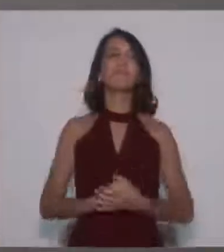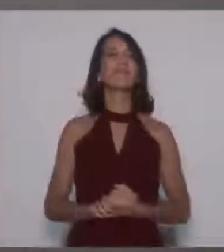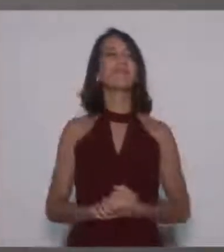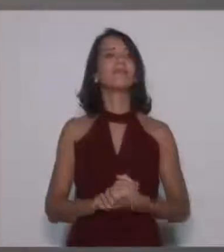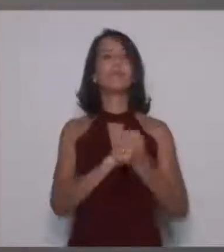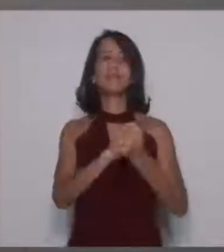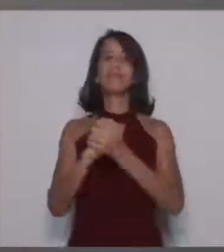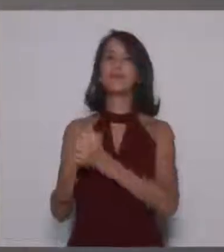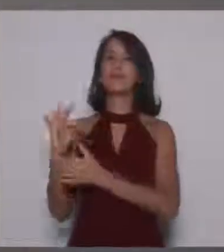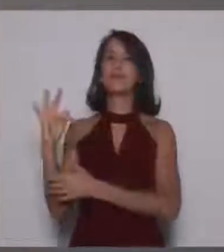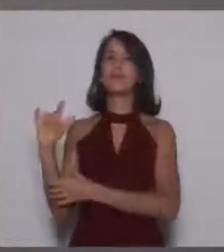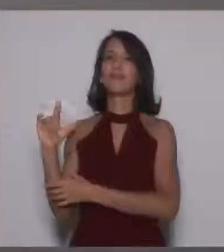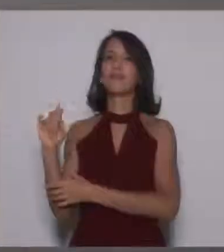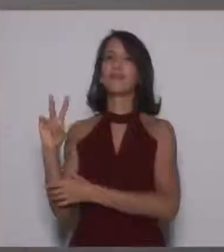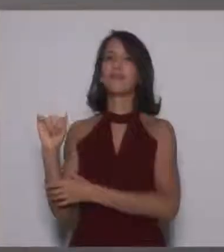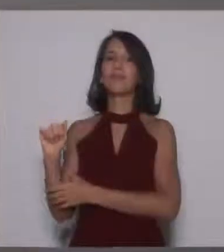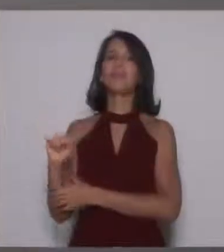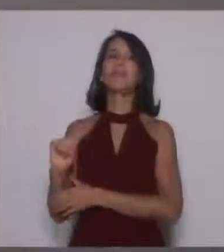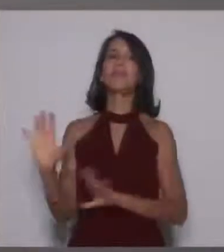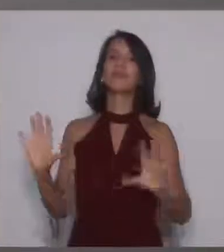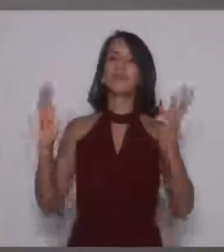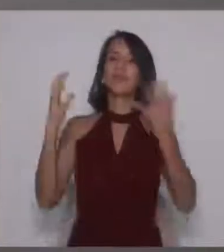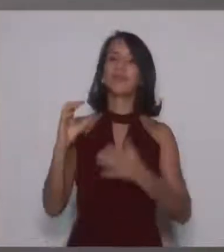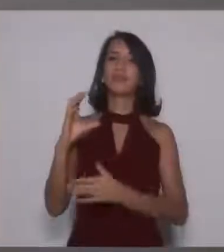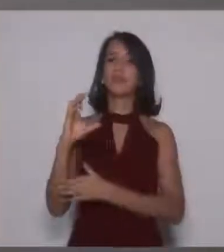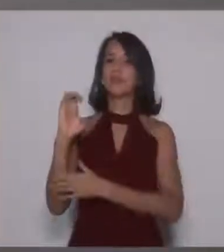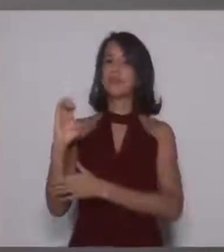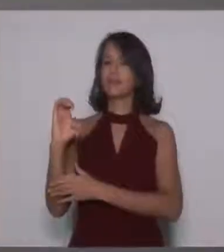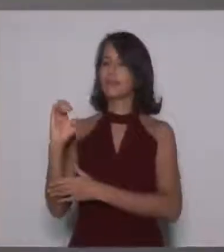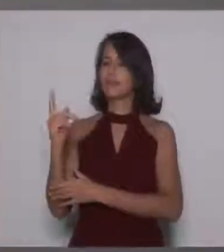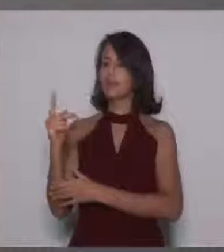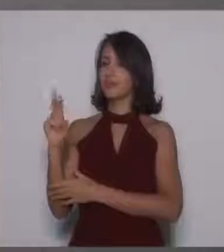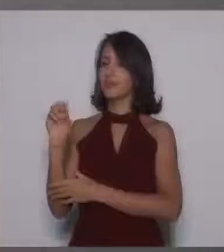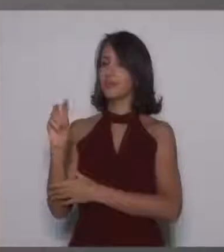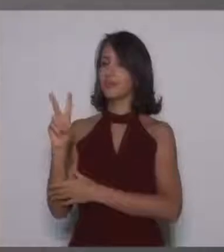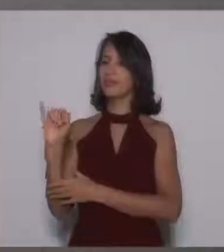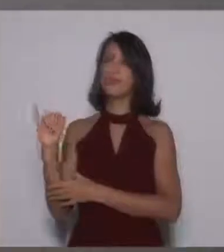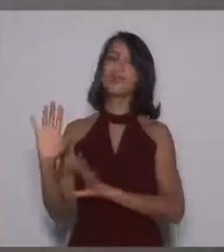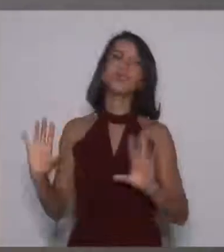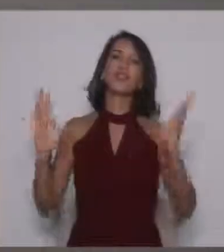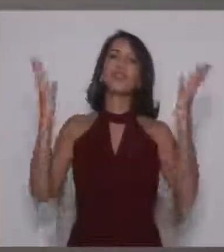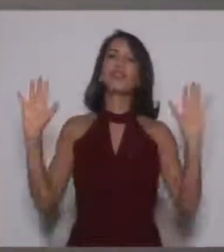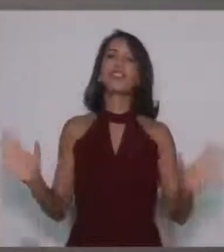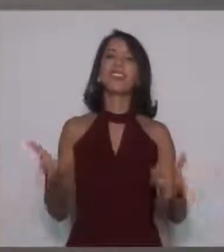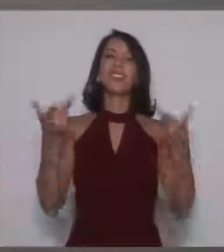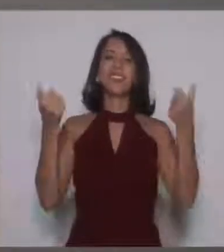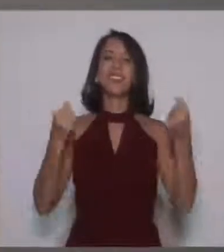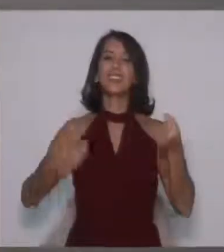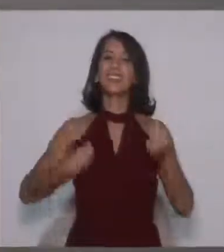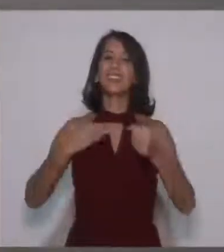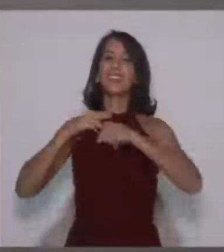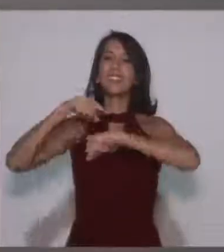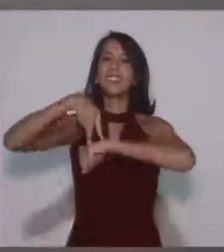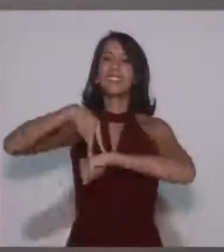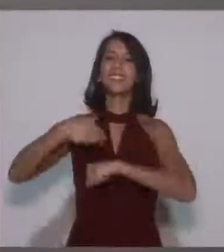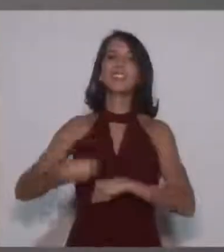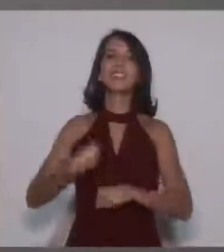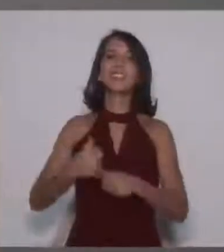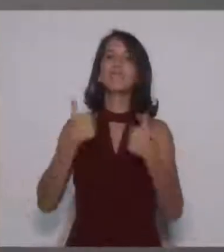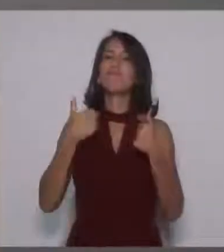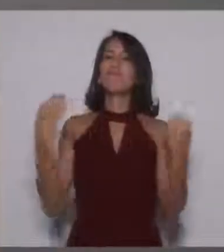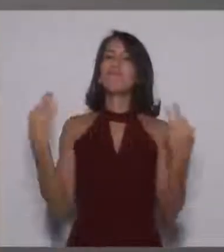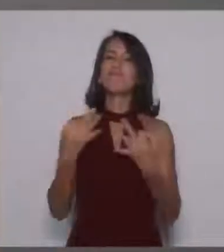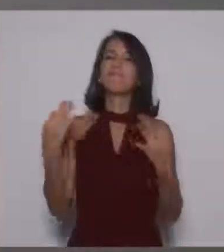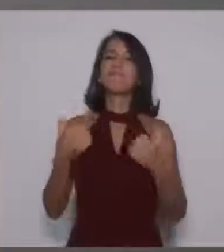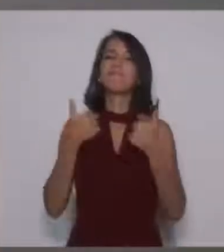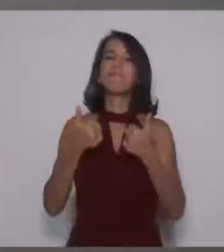vereadora Flávia pelo evento que esteve no Ceprovi. Um evento maravilhoso para quem esteve presente ali. Muito bom.